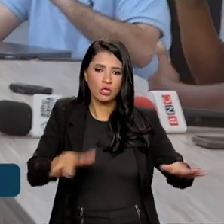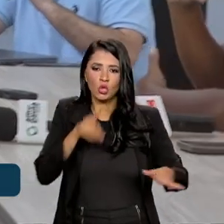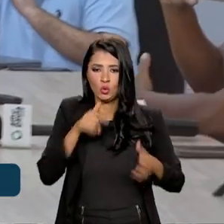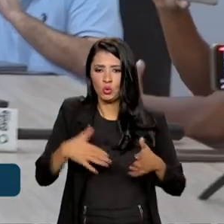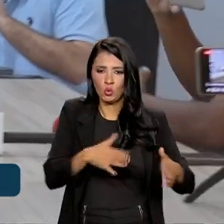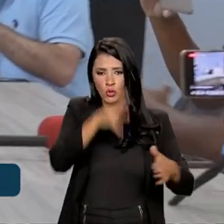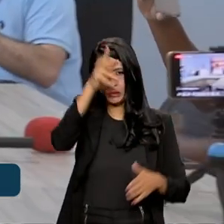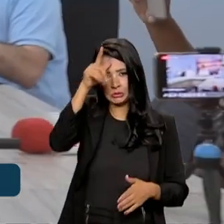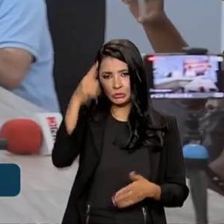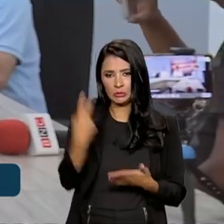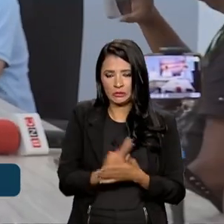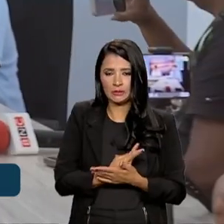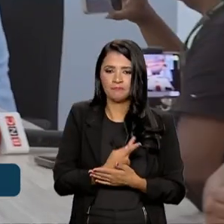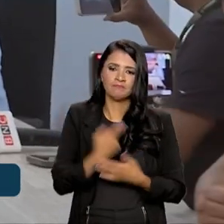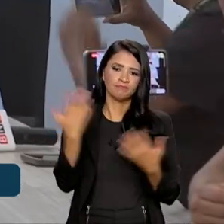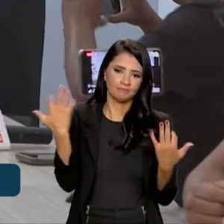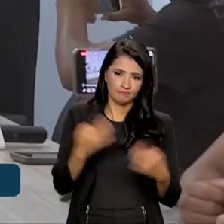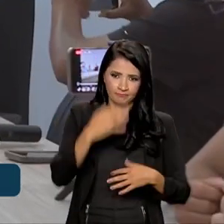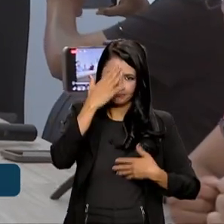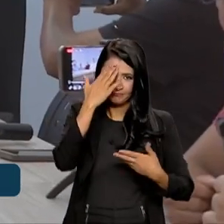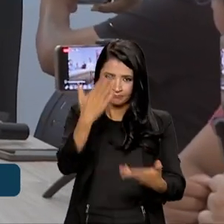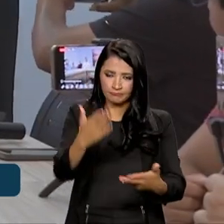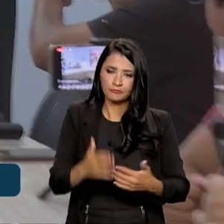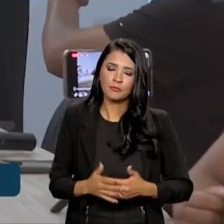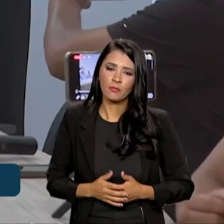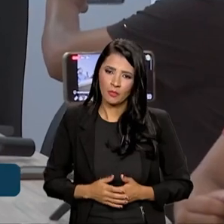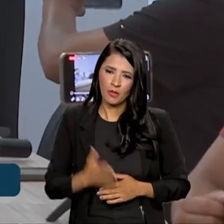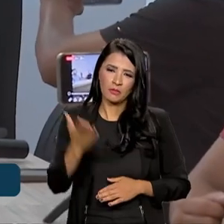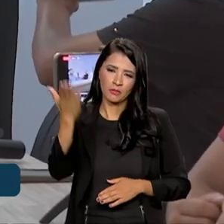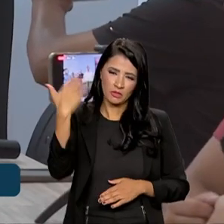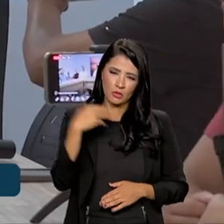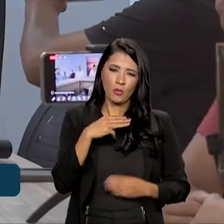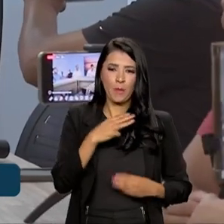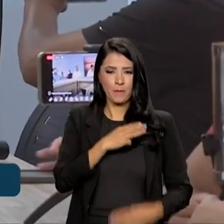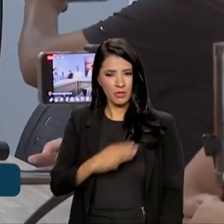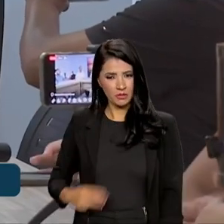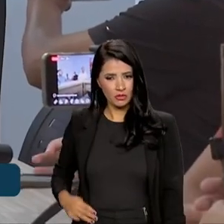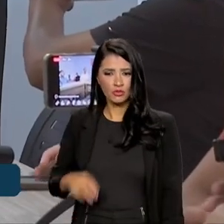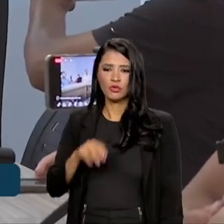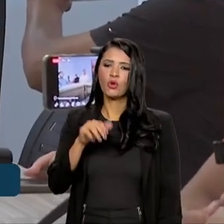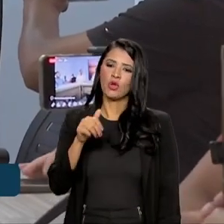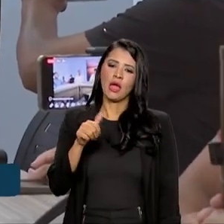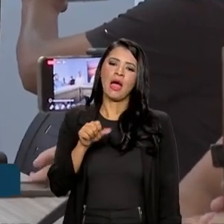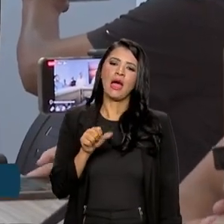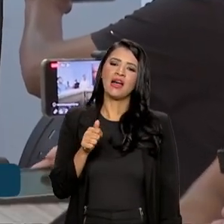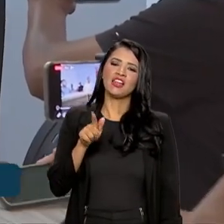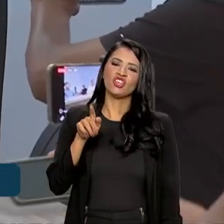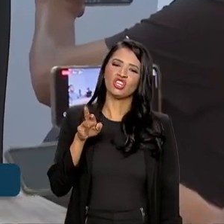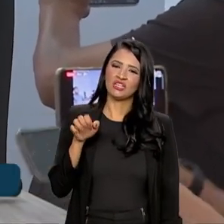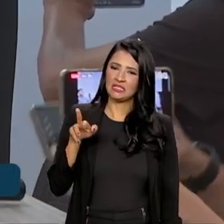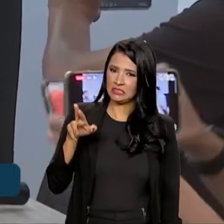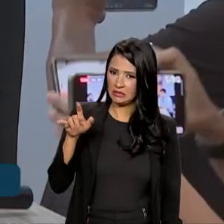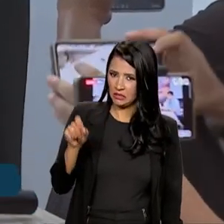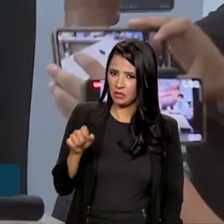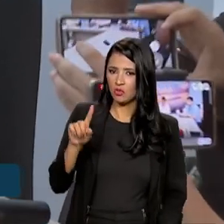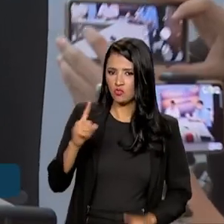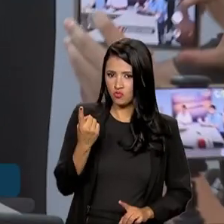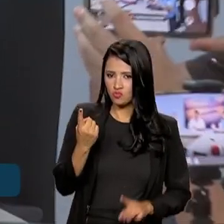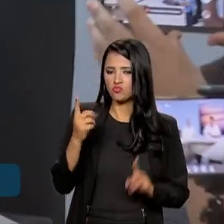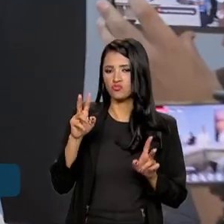Perfeito, obrigado. Então, desde que o ministro Alexandre Silveira assumiu a pasta, uma das prioridades era justamente